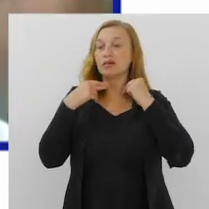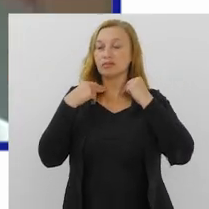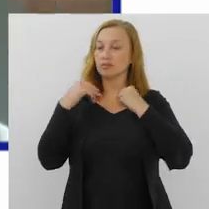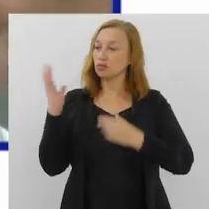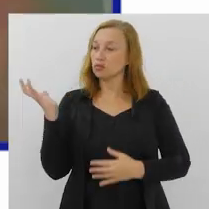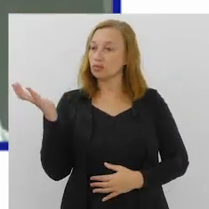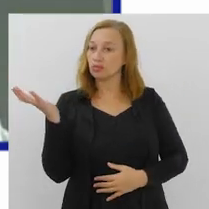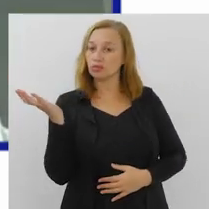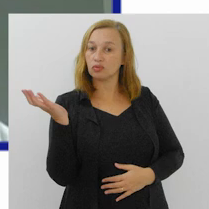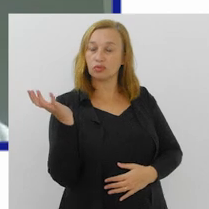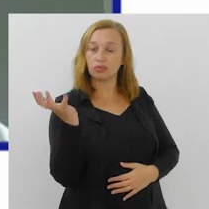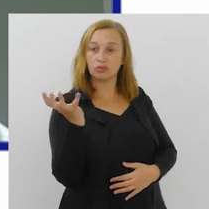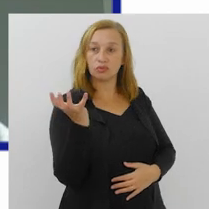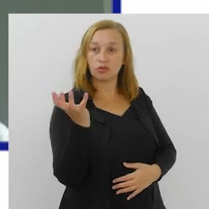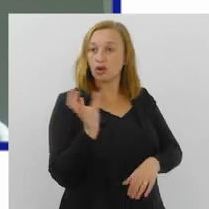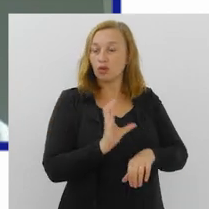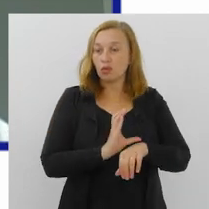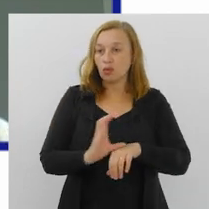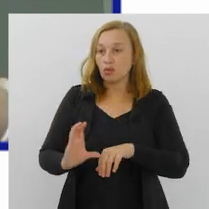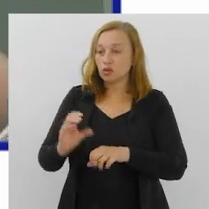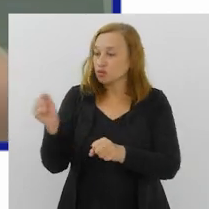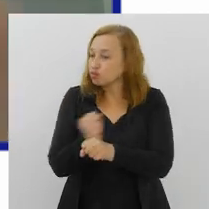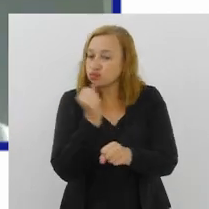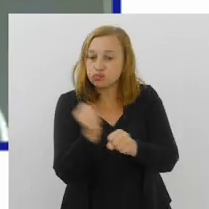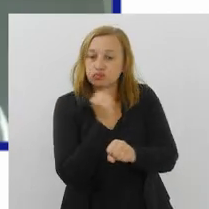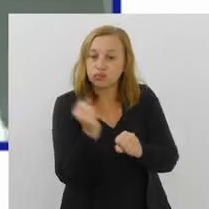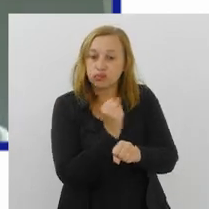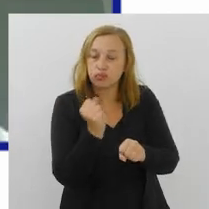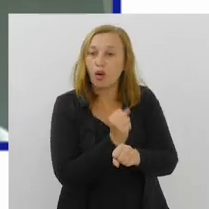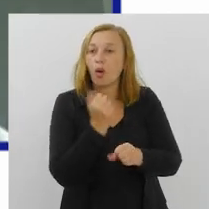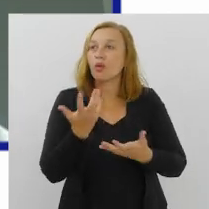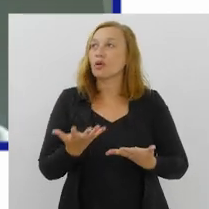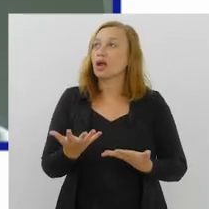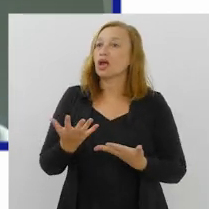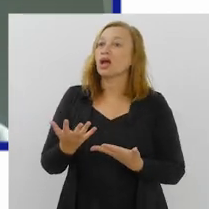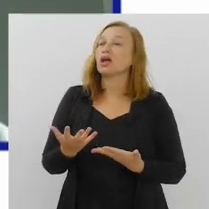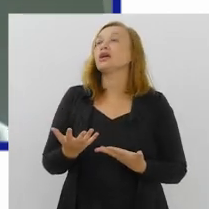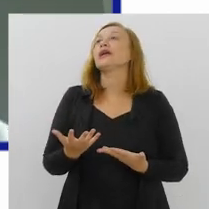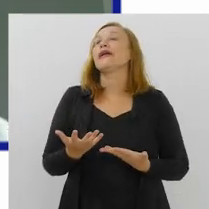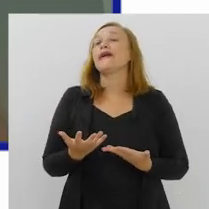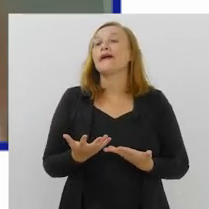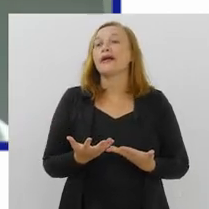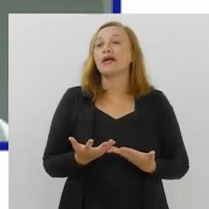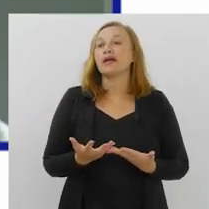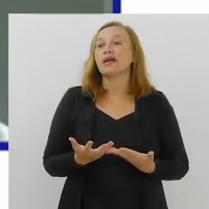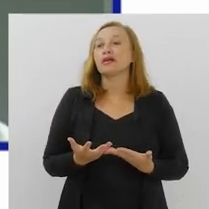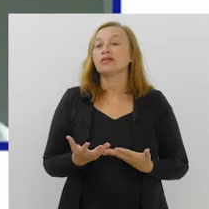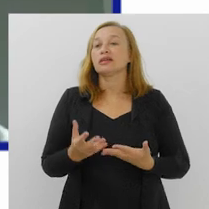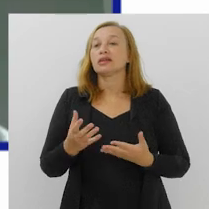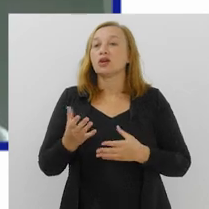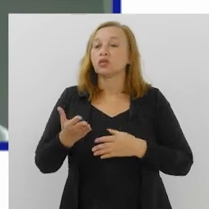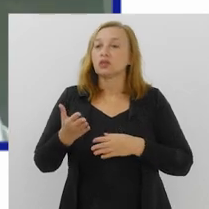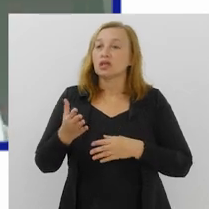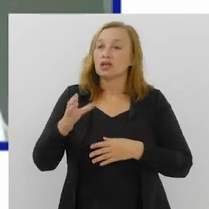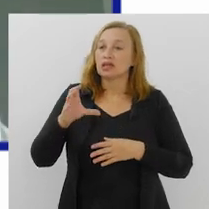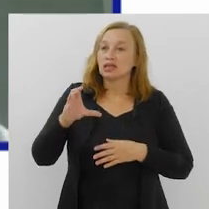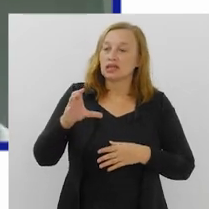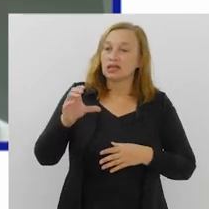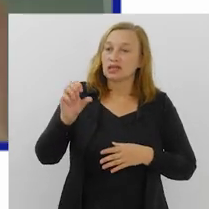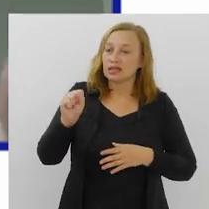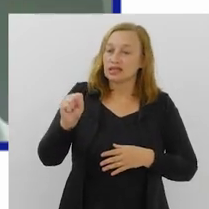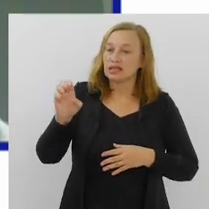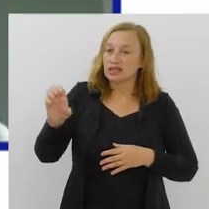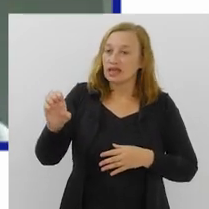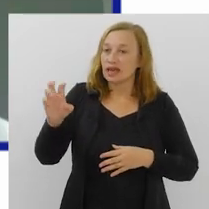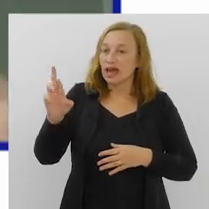garçom, cursos de pedreiro, para quem quiser entrar nessa área, ser raleiro,